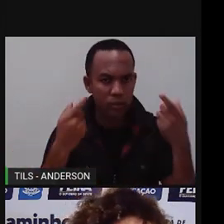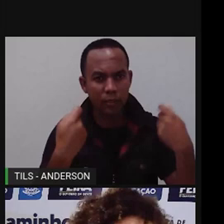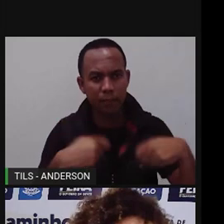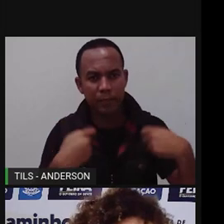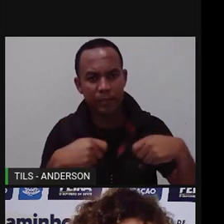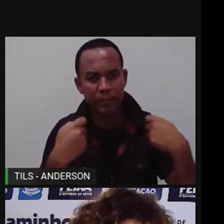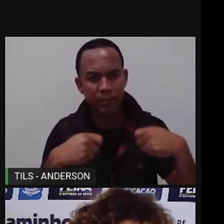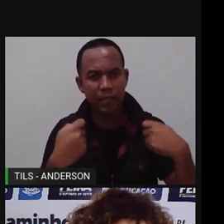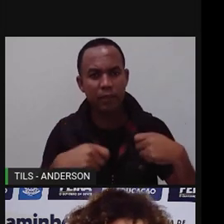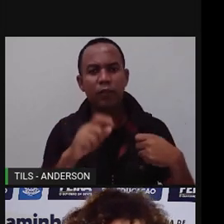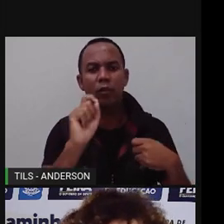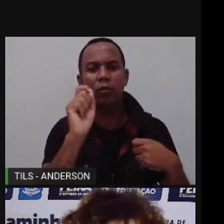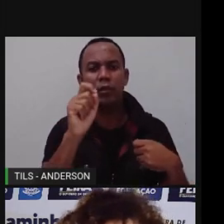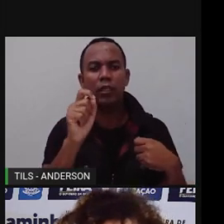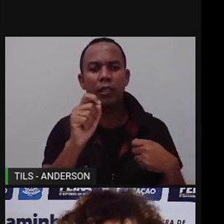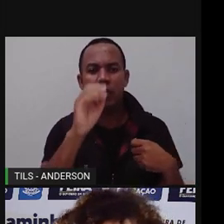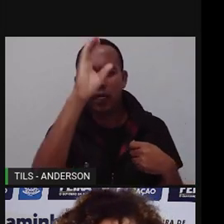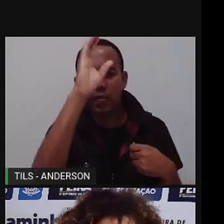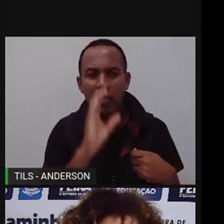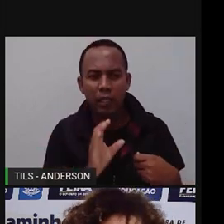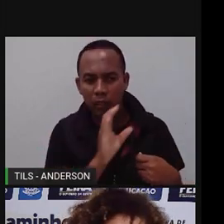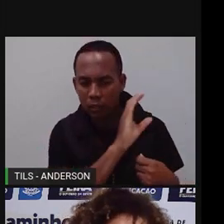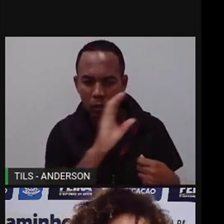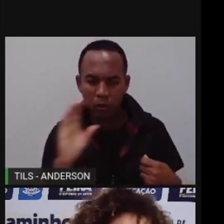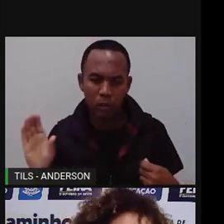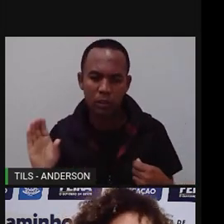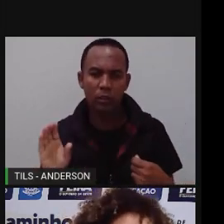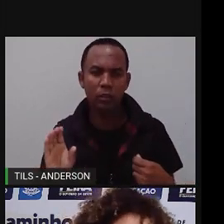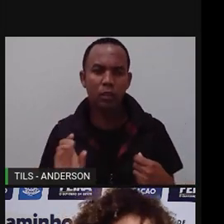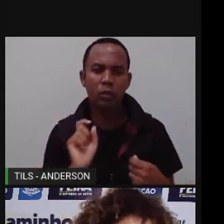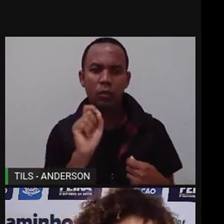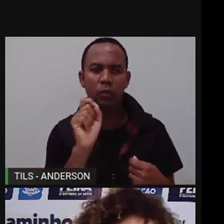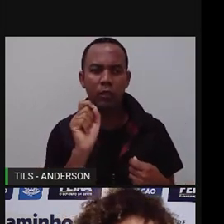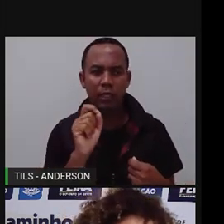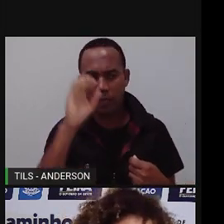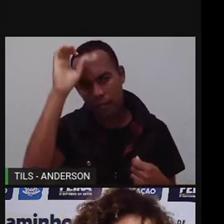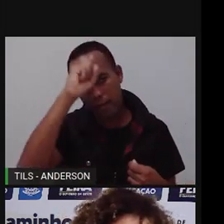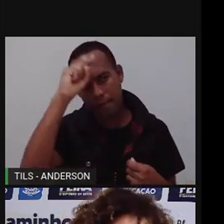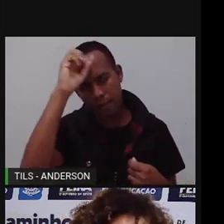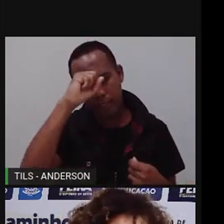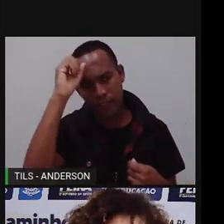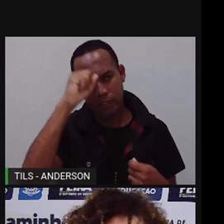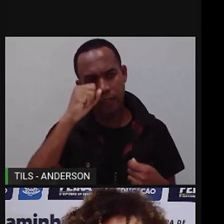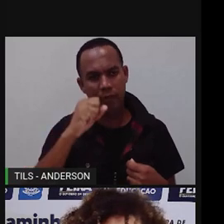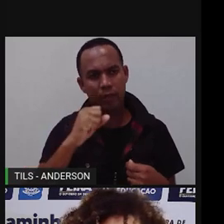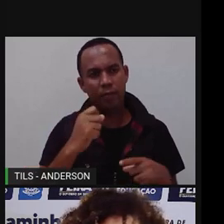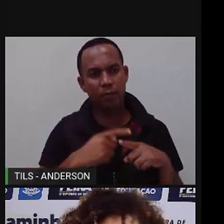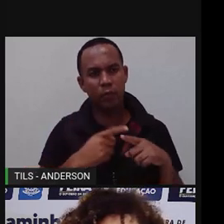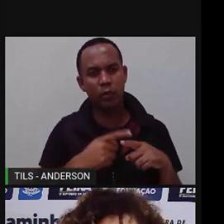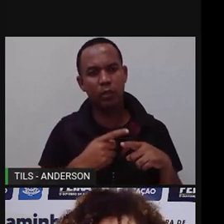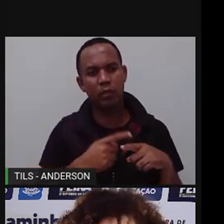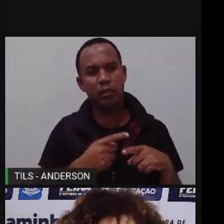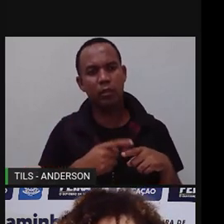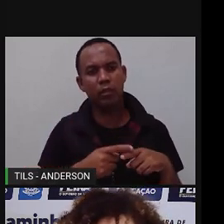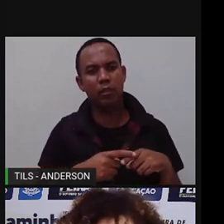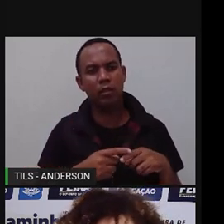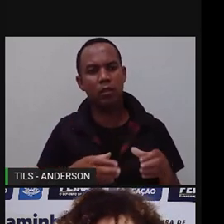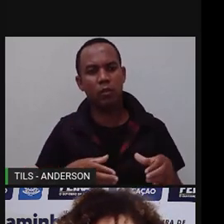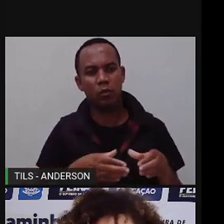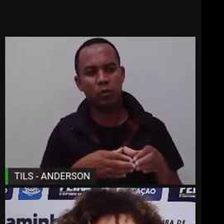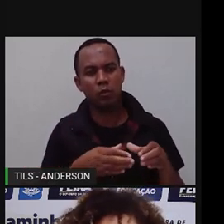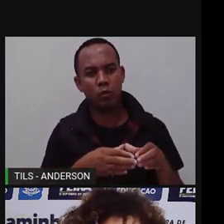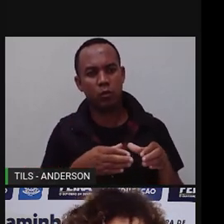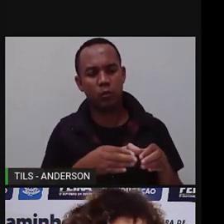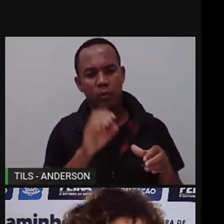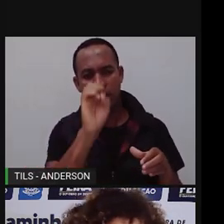Precisaram se submeter ao catolicismo, por quê? Existia uma civilização dominante, que era a europeia, que estava aqui no Brasil,